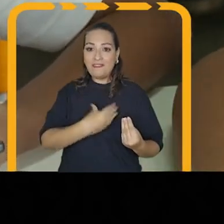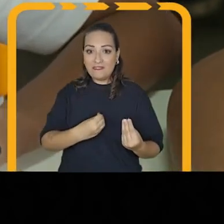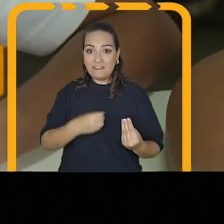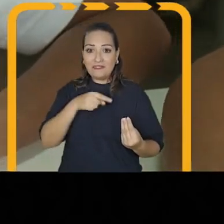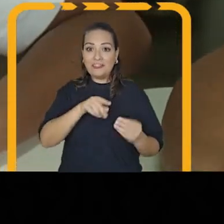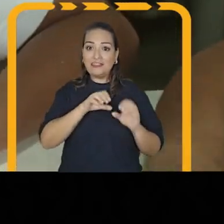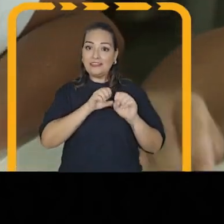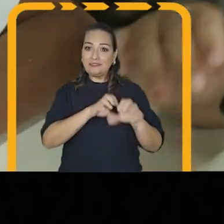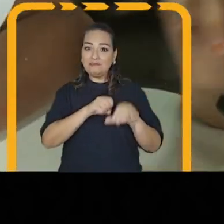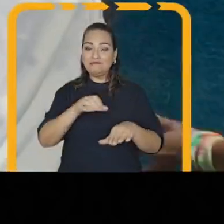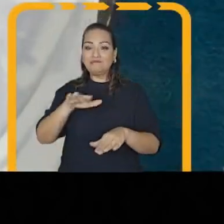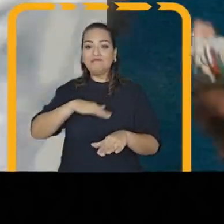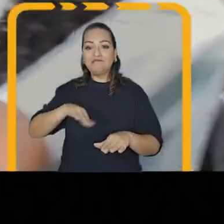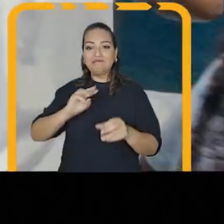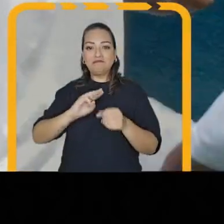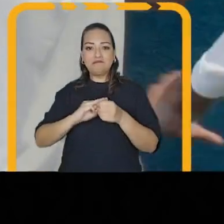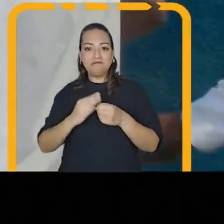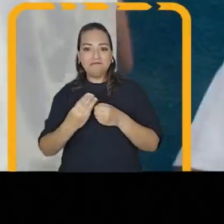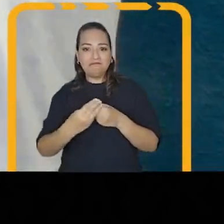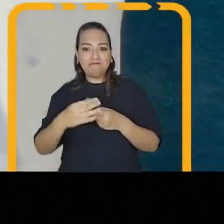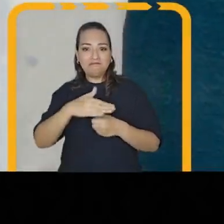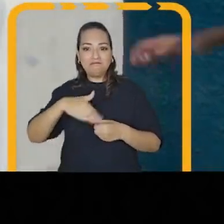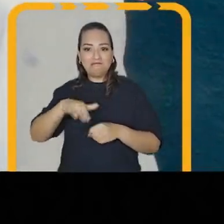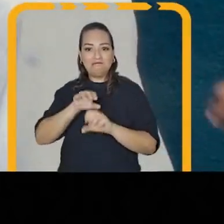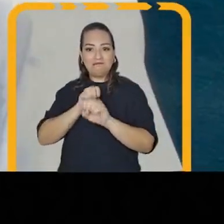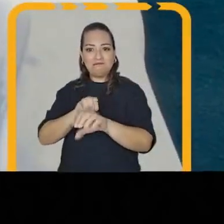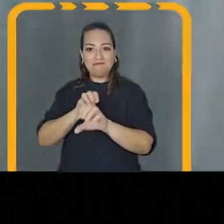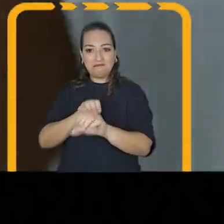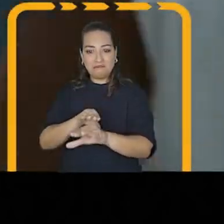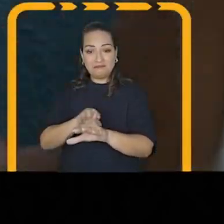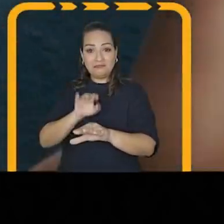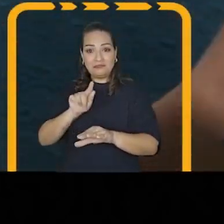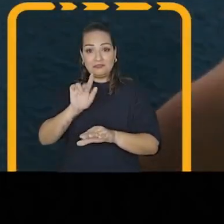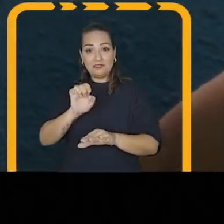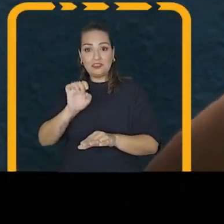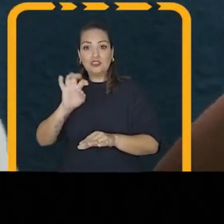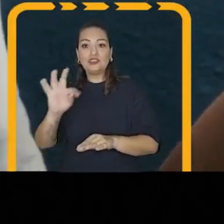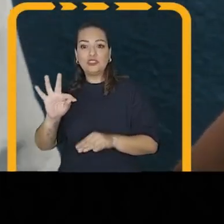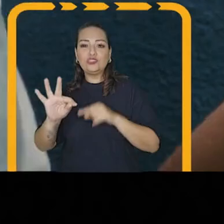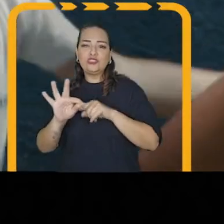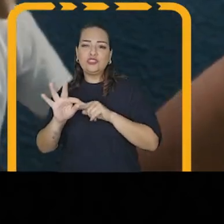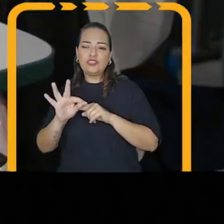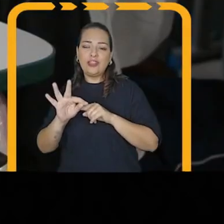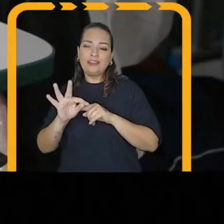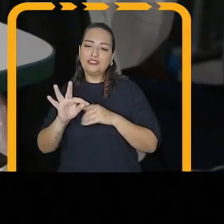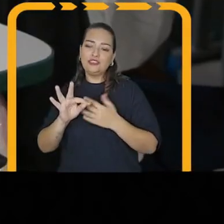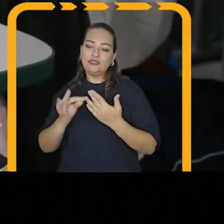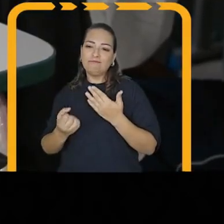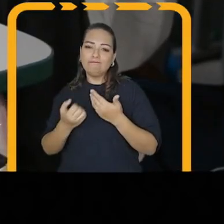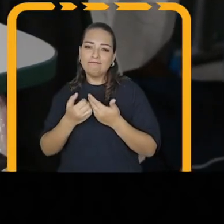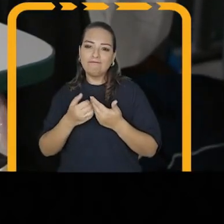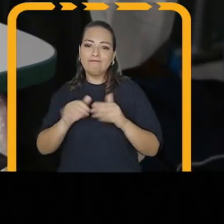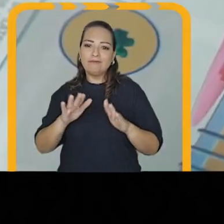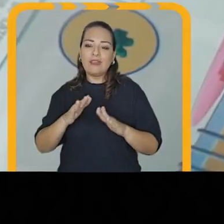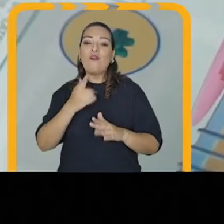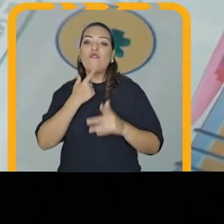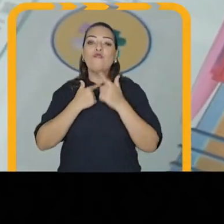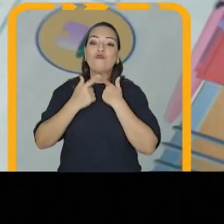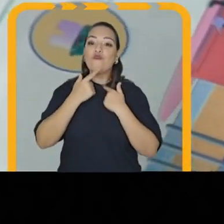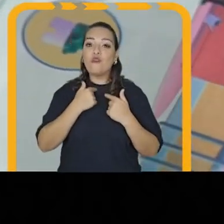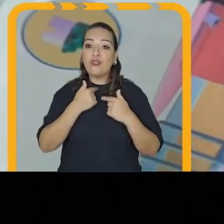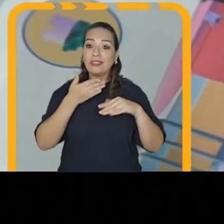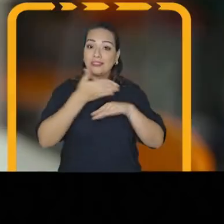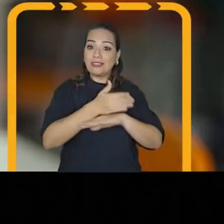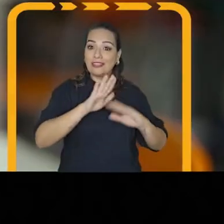rede municipal de educação. Depois que o JETS foi implementado, ela sente muito mais prazer em vir para a escola. Eu acredito que o JETS